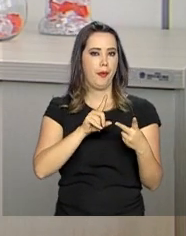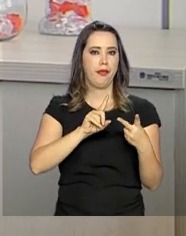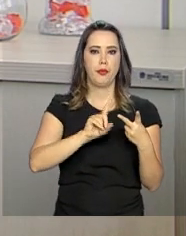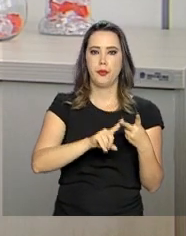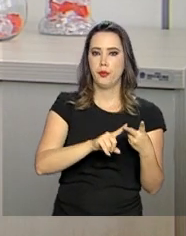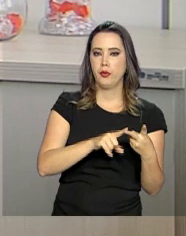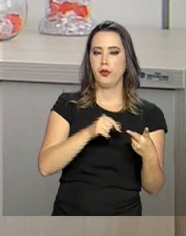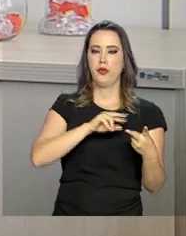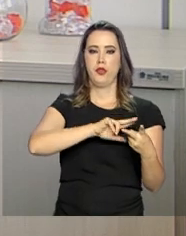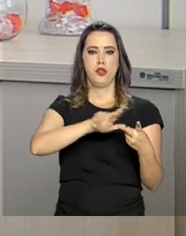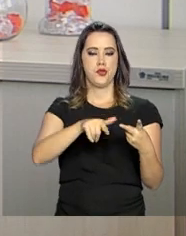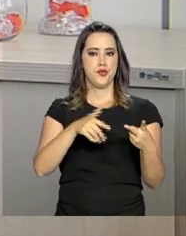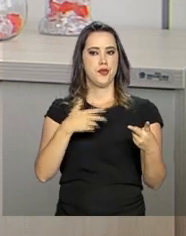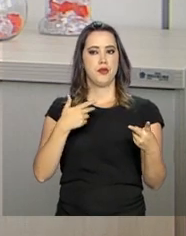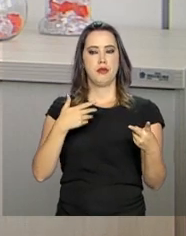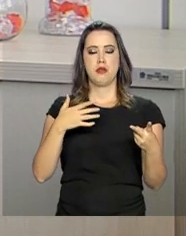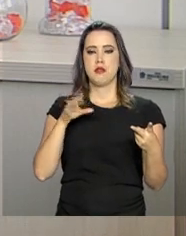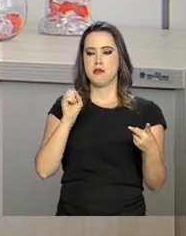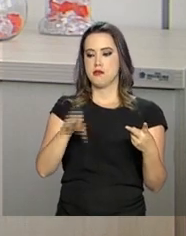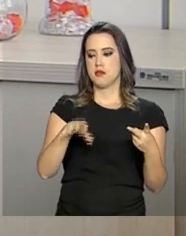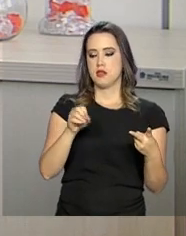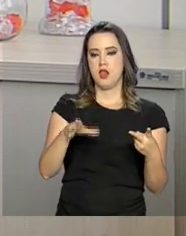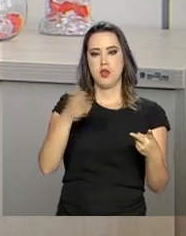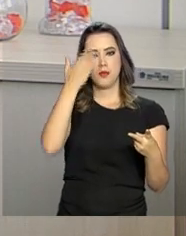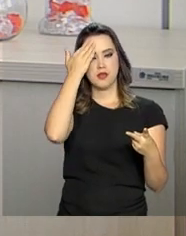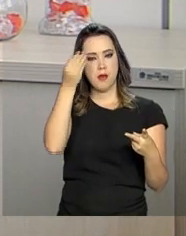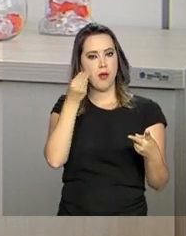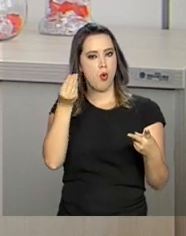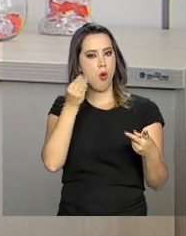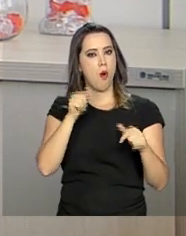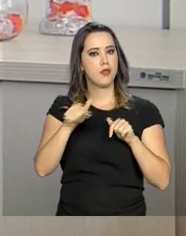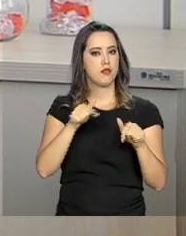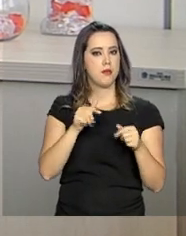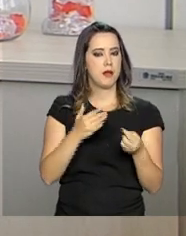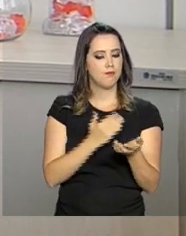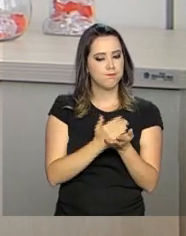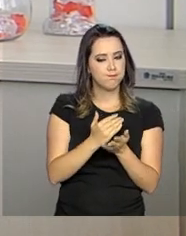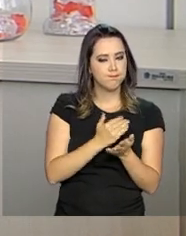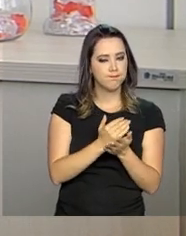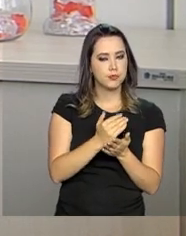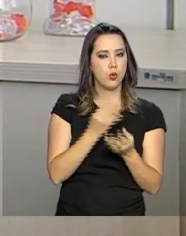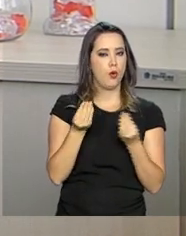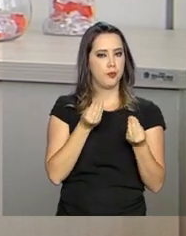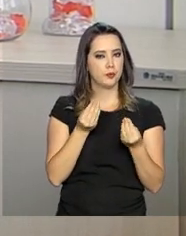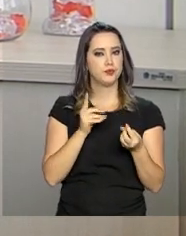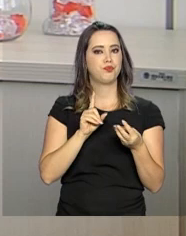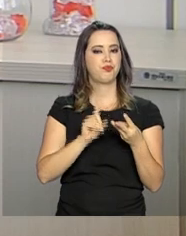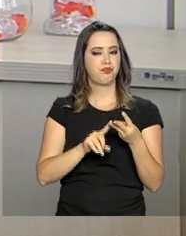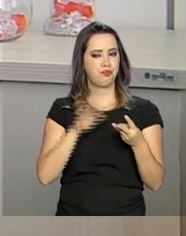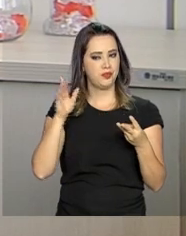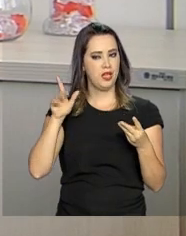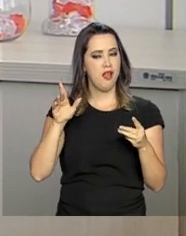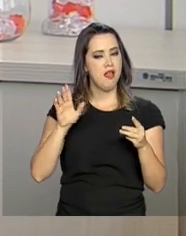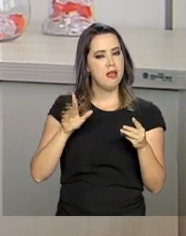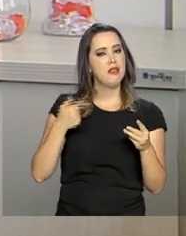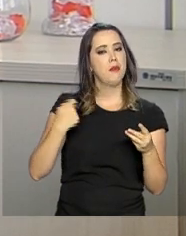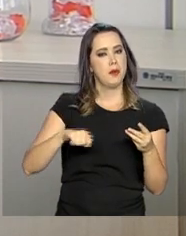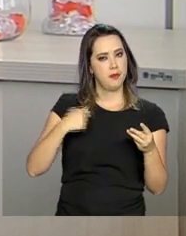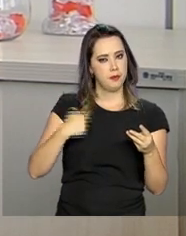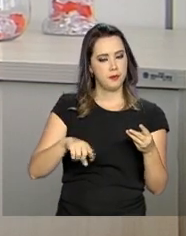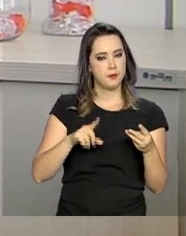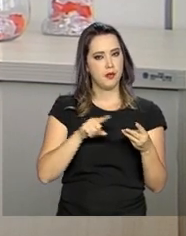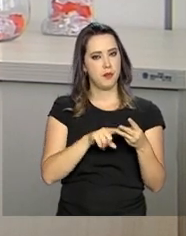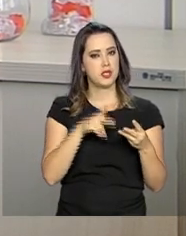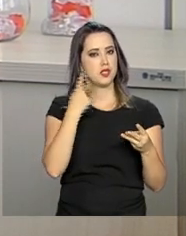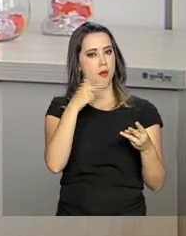pessoais, precisam de orientação para o mundo do trabalho, por vezes precisam acessar